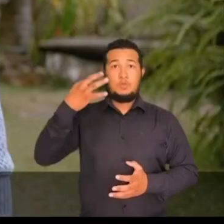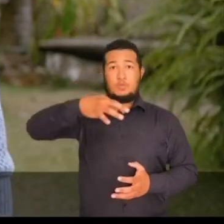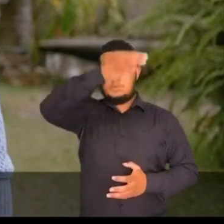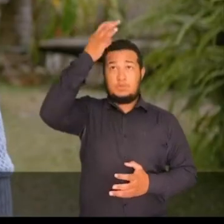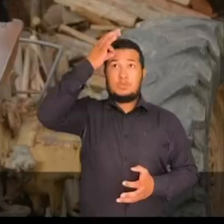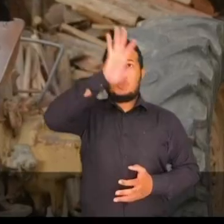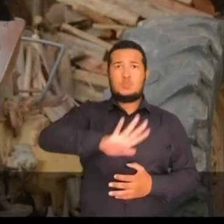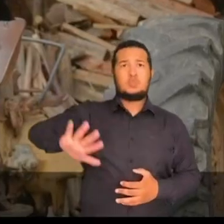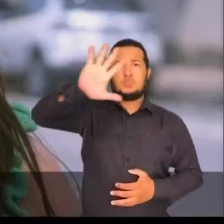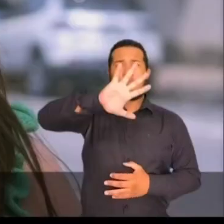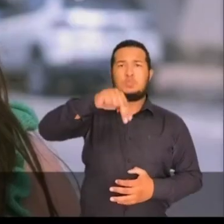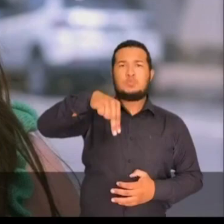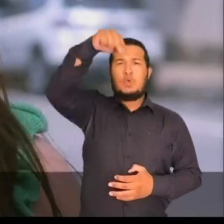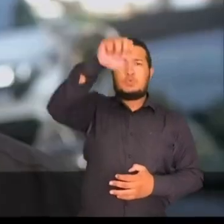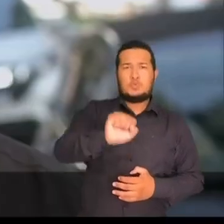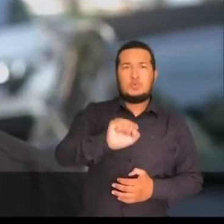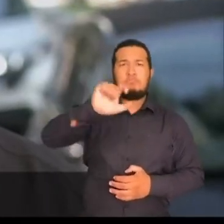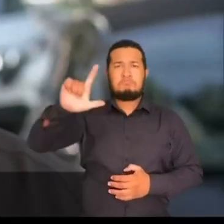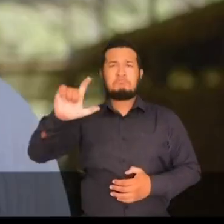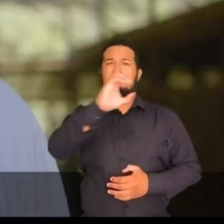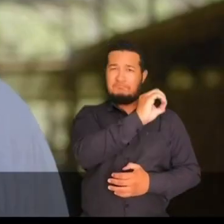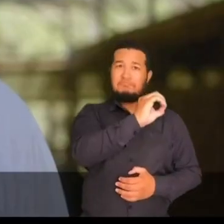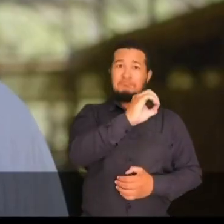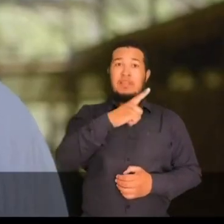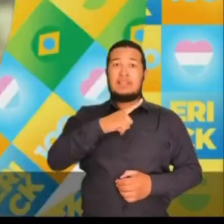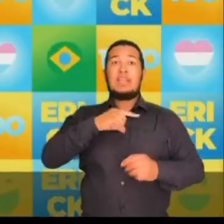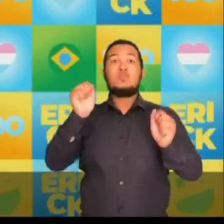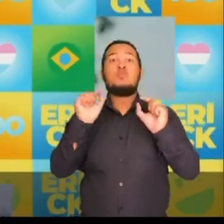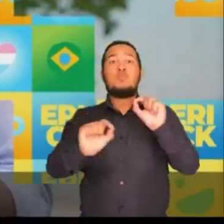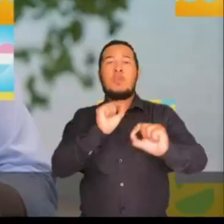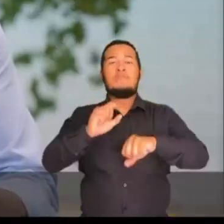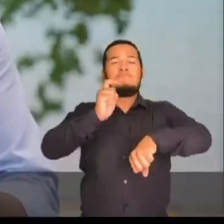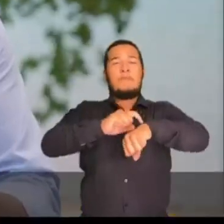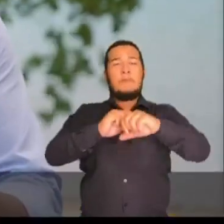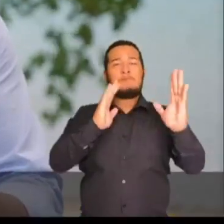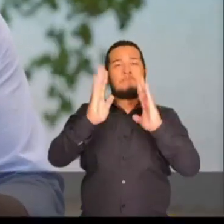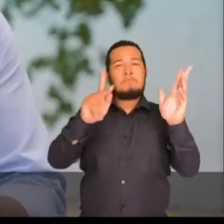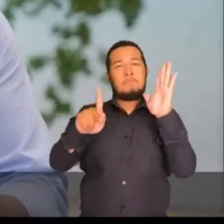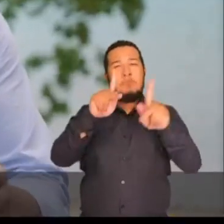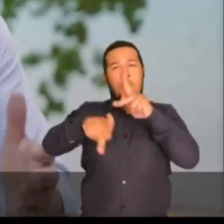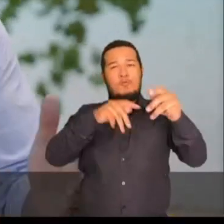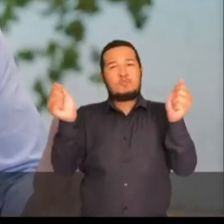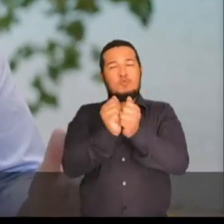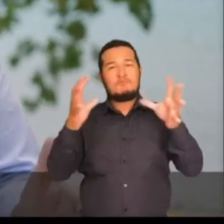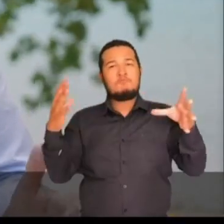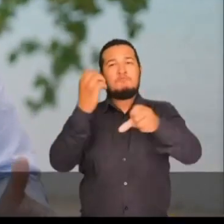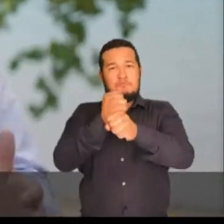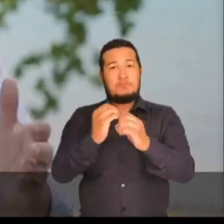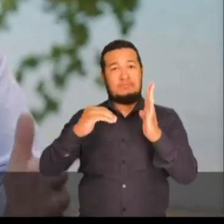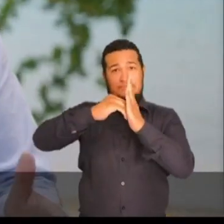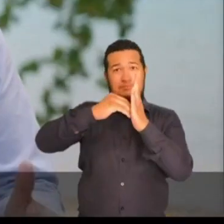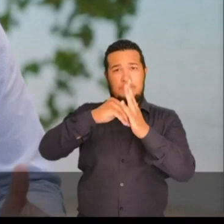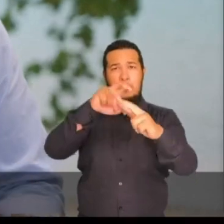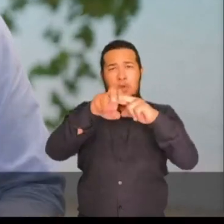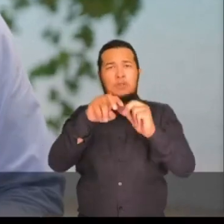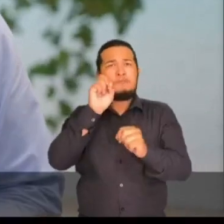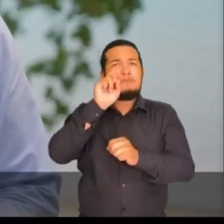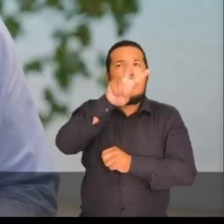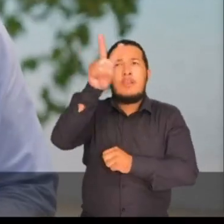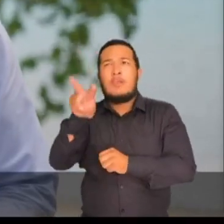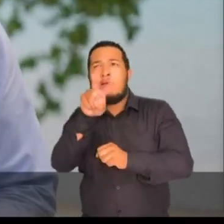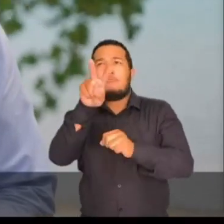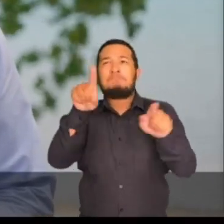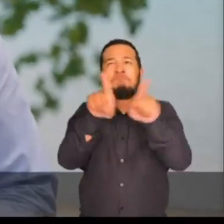De norte a sul, de leste a oeste, chegou a hora do povo no Senado. Um olhar cuidadoso para as necessidades de todo um povo.